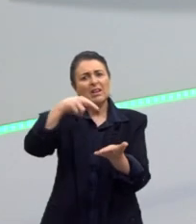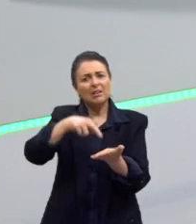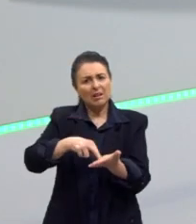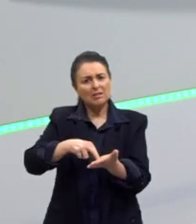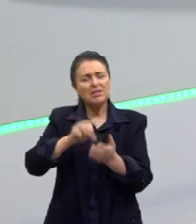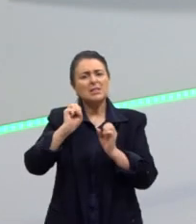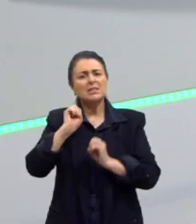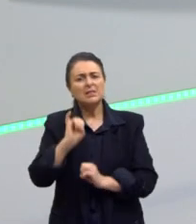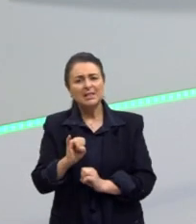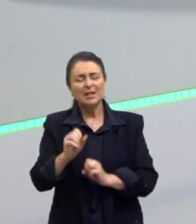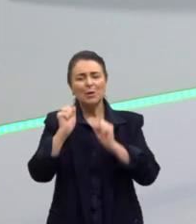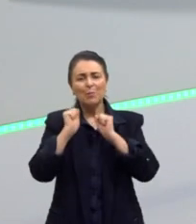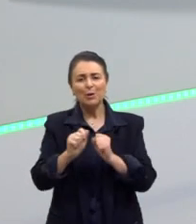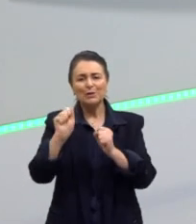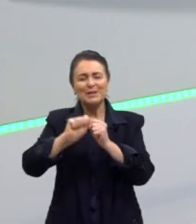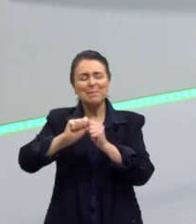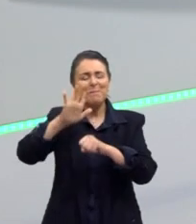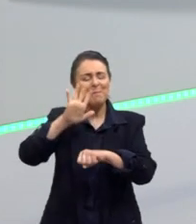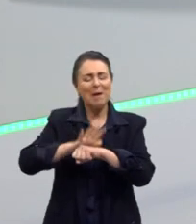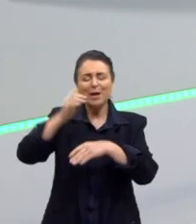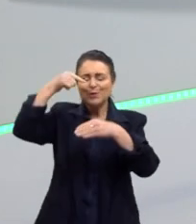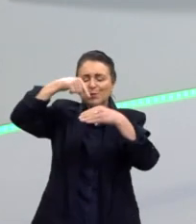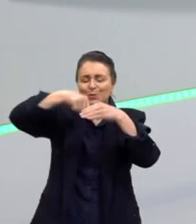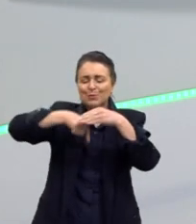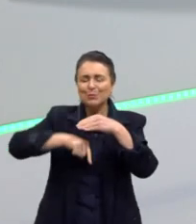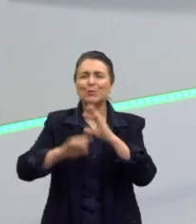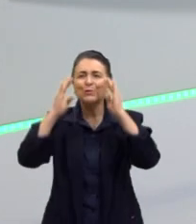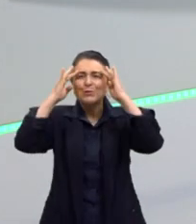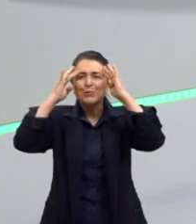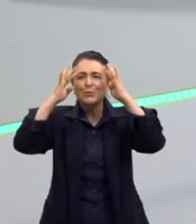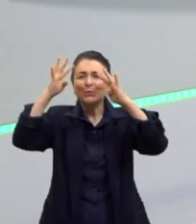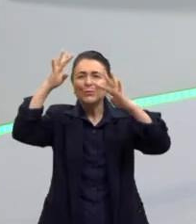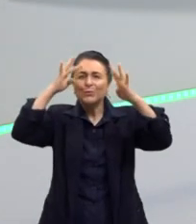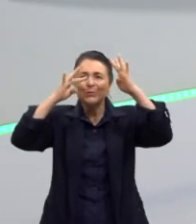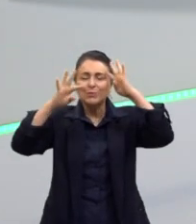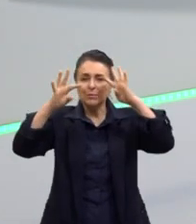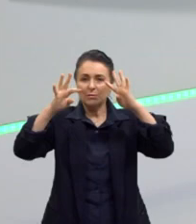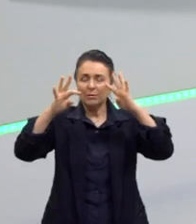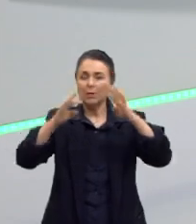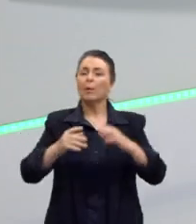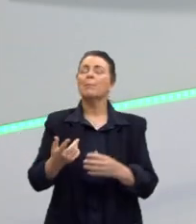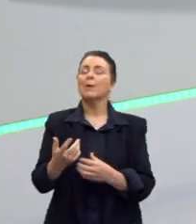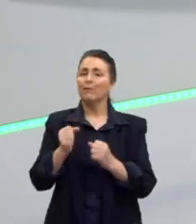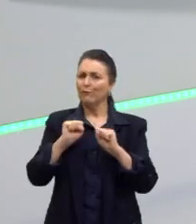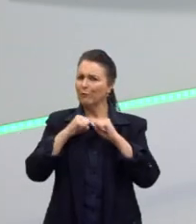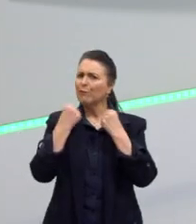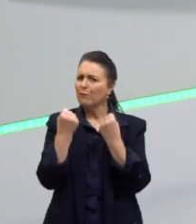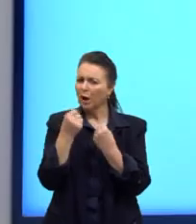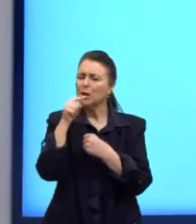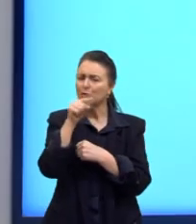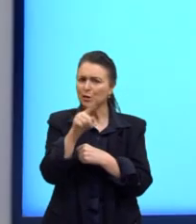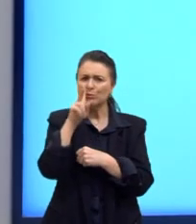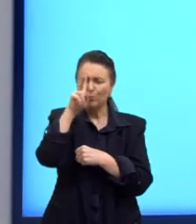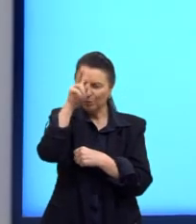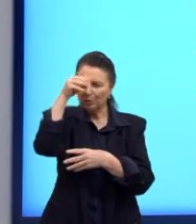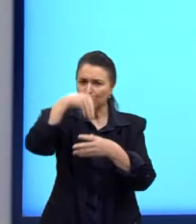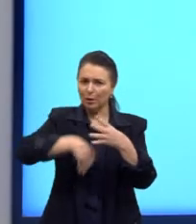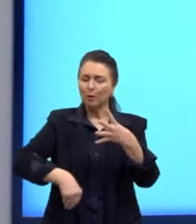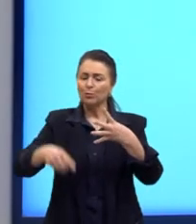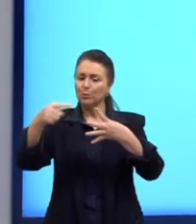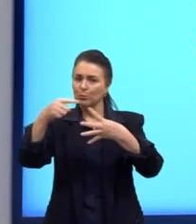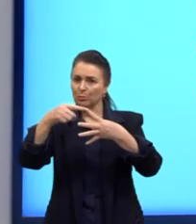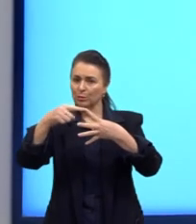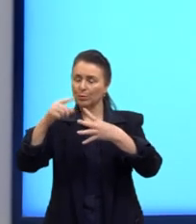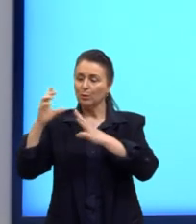transceder a isso? Então, essa questão é bastante forte dentro do simbolismo. O contexto histórico,